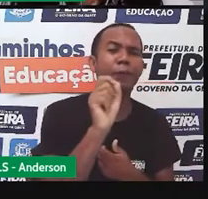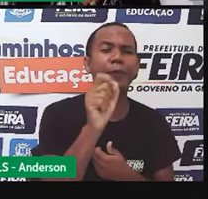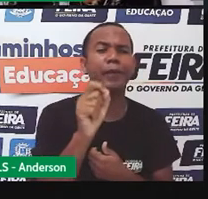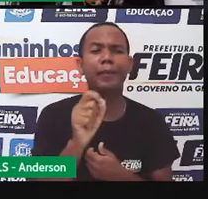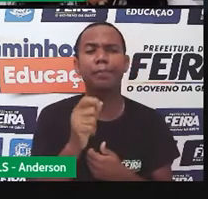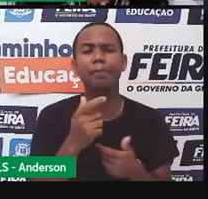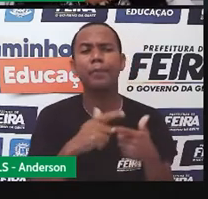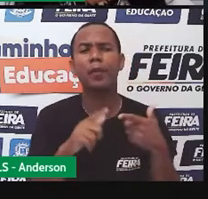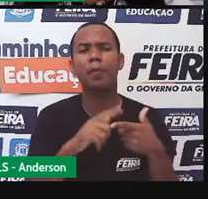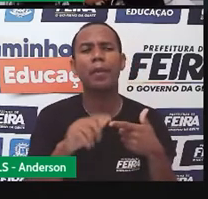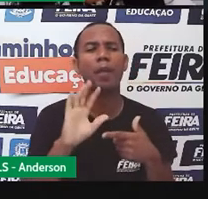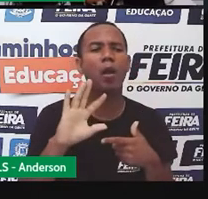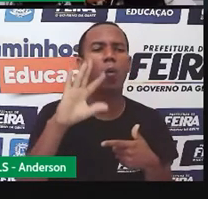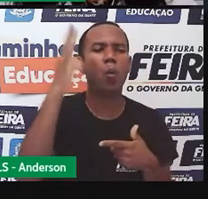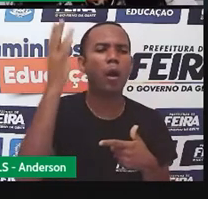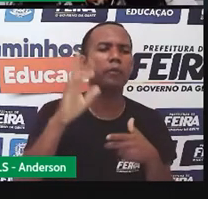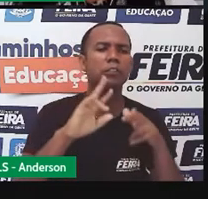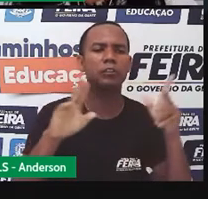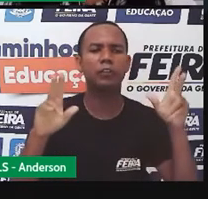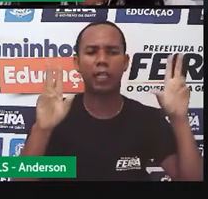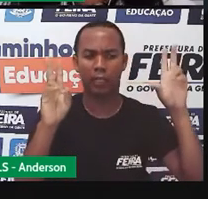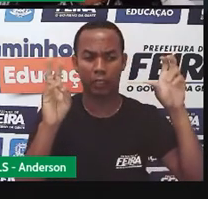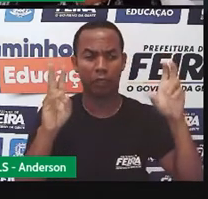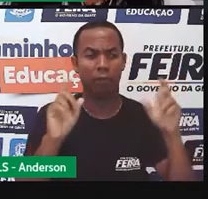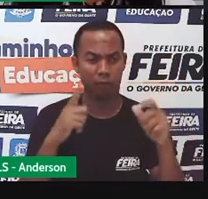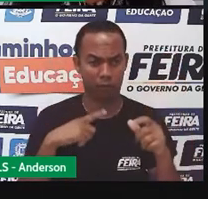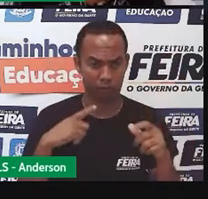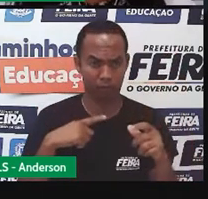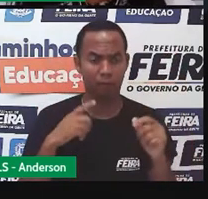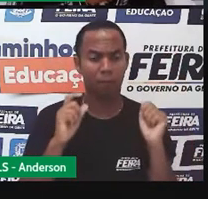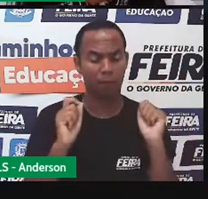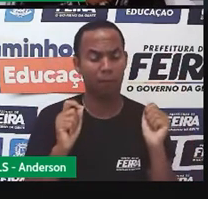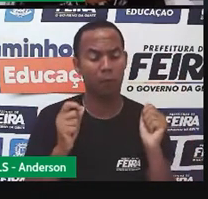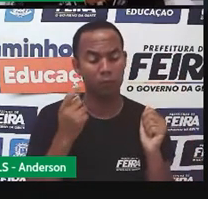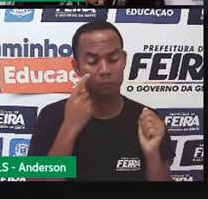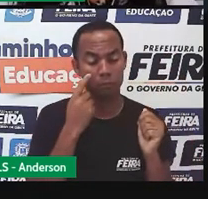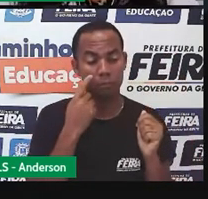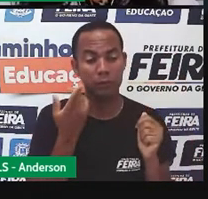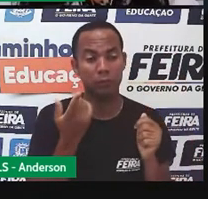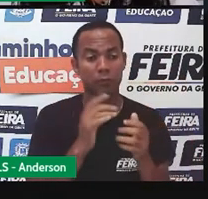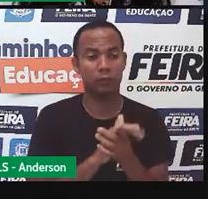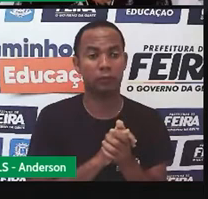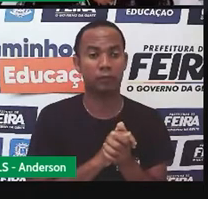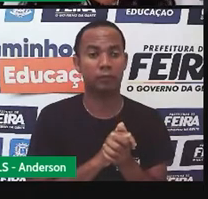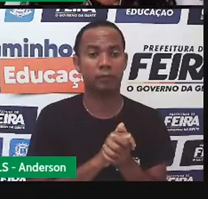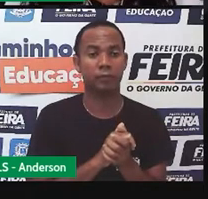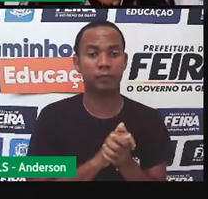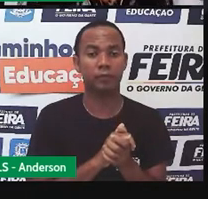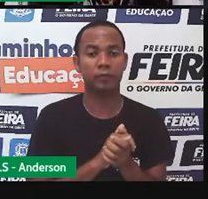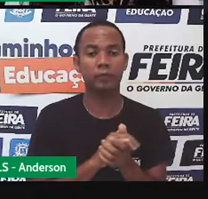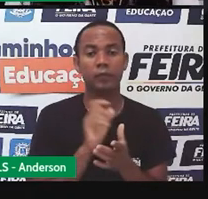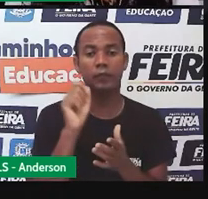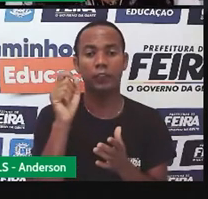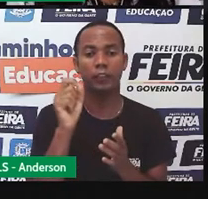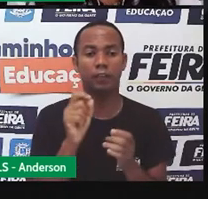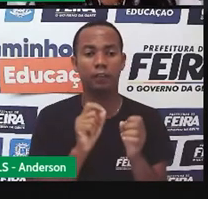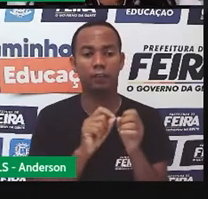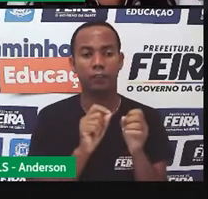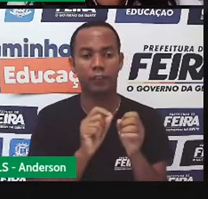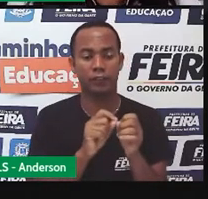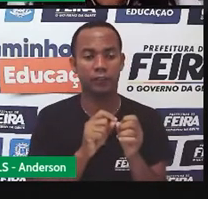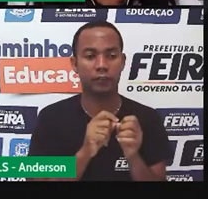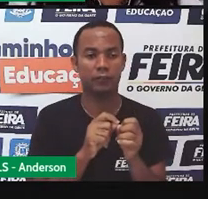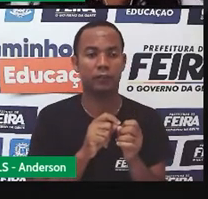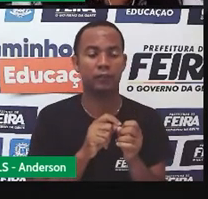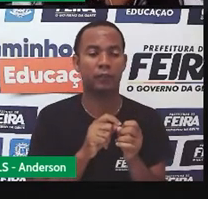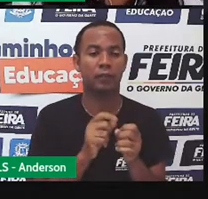ruas do bairro onde eu moro, pelas ruas da cidade que eu moro. Então, o que eu fiz? Eu procurei